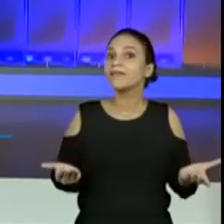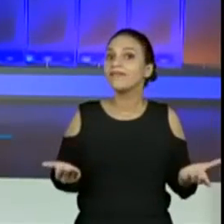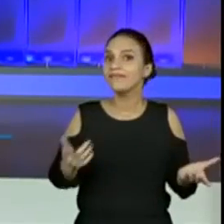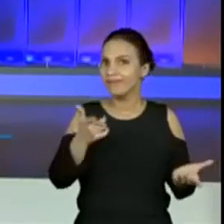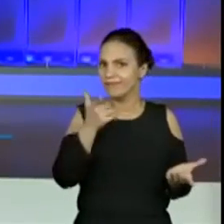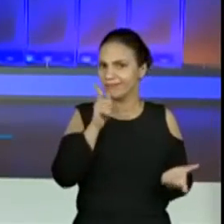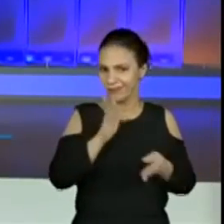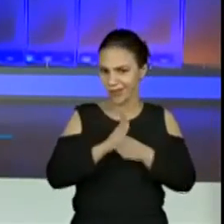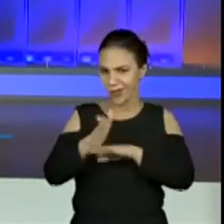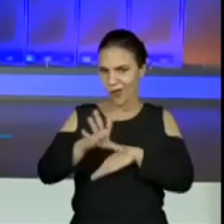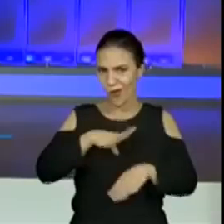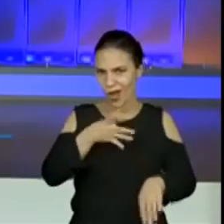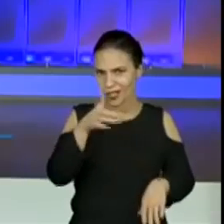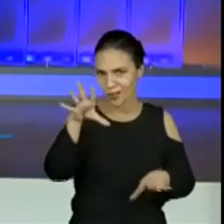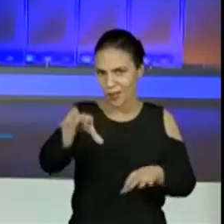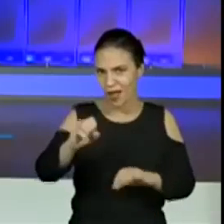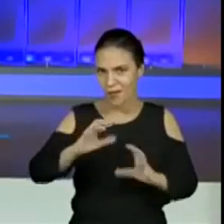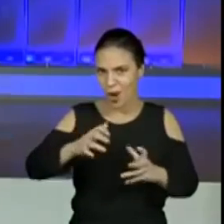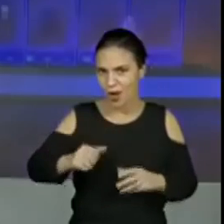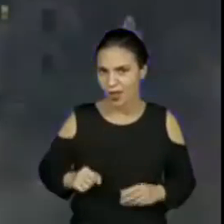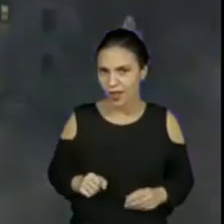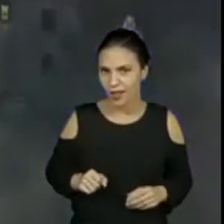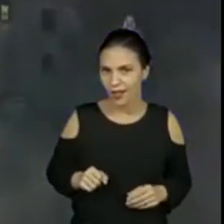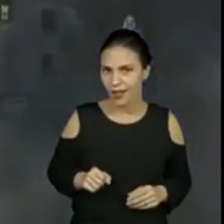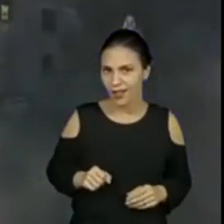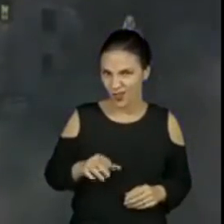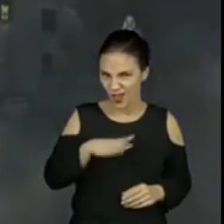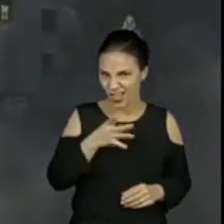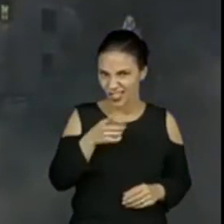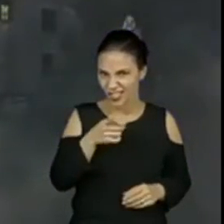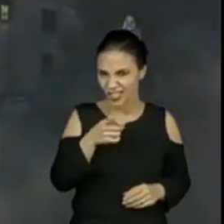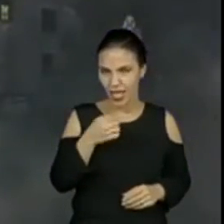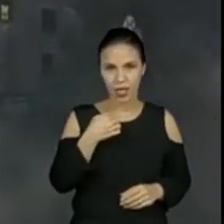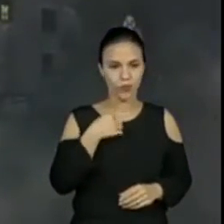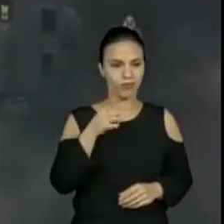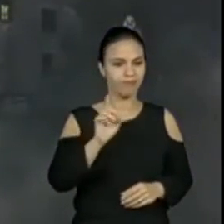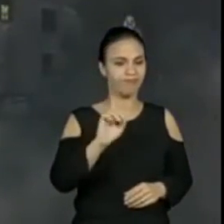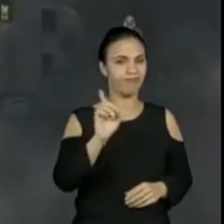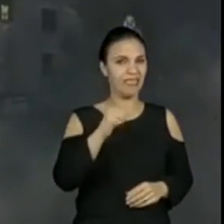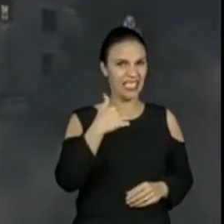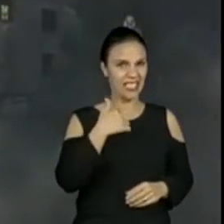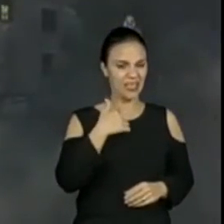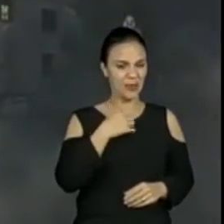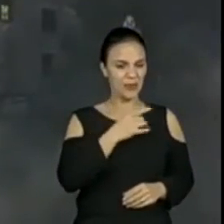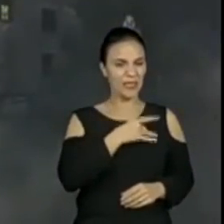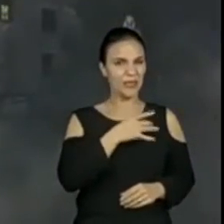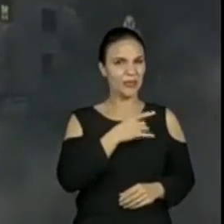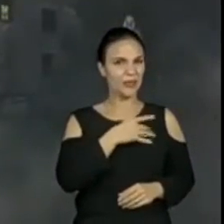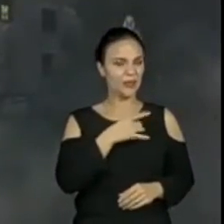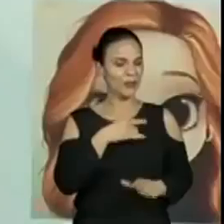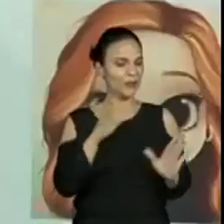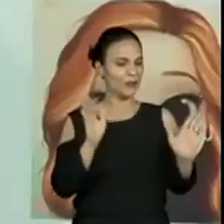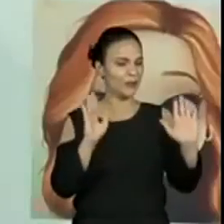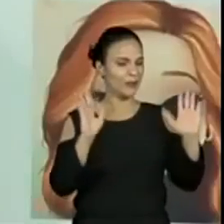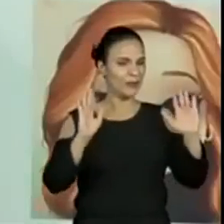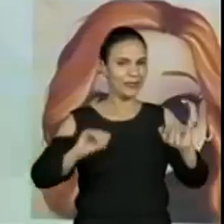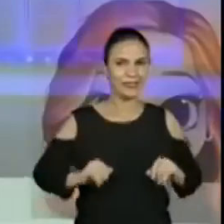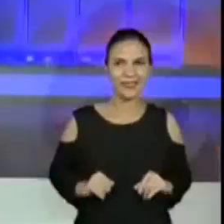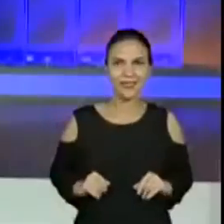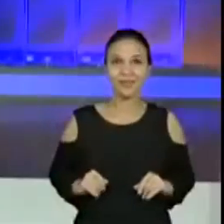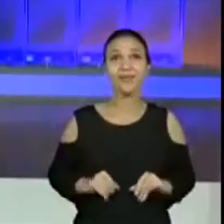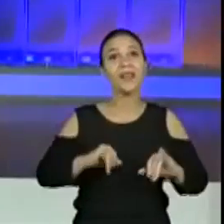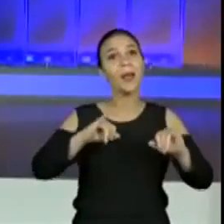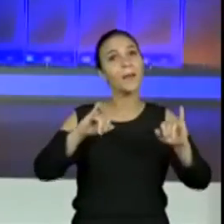que você tem coragem de entrar nele e pegar a sua bola de volta? Eu não. Eu sou medrosa. Pessoal,